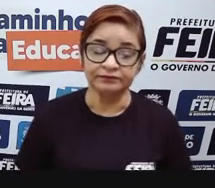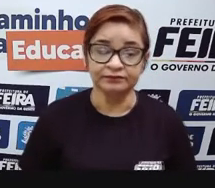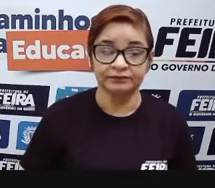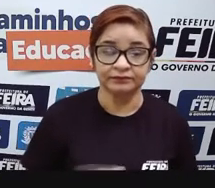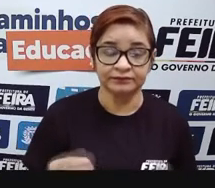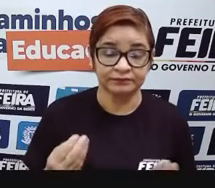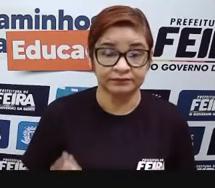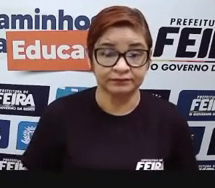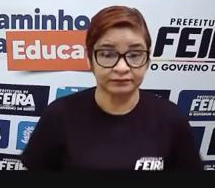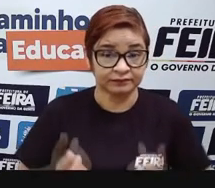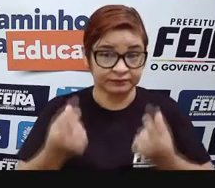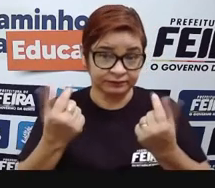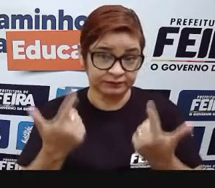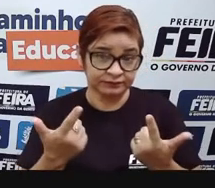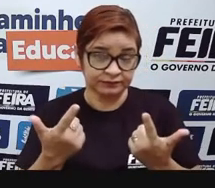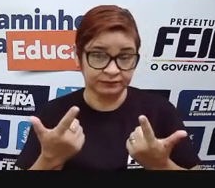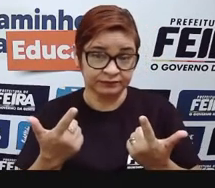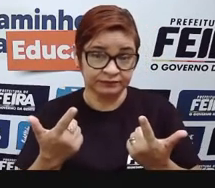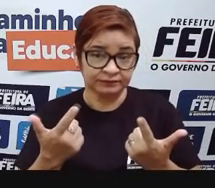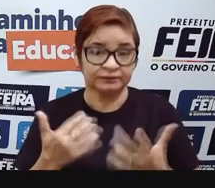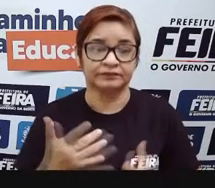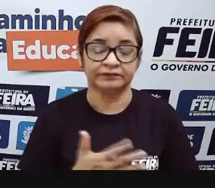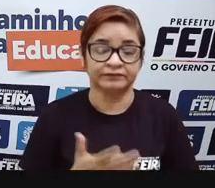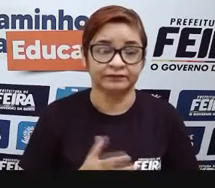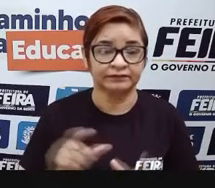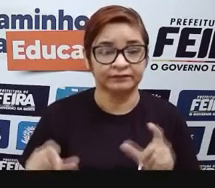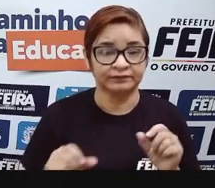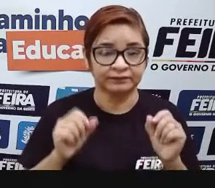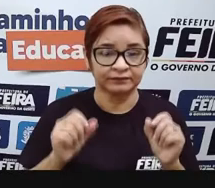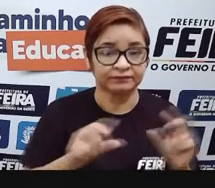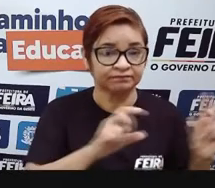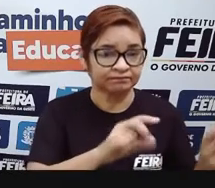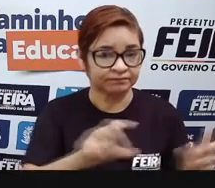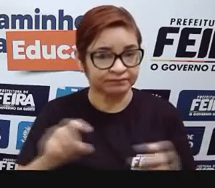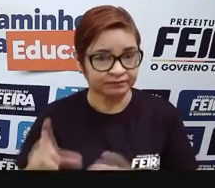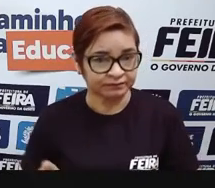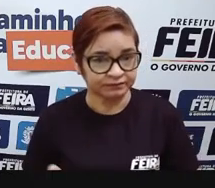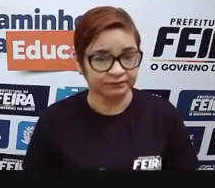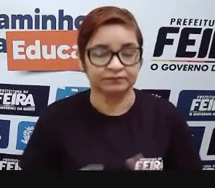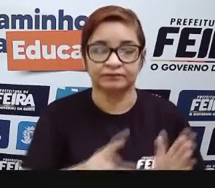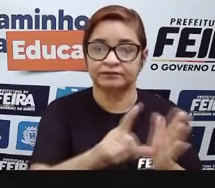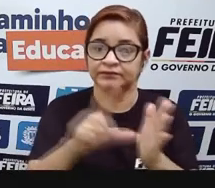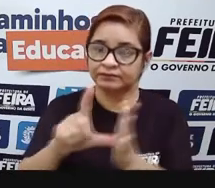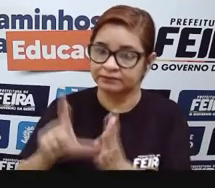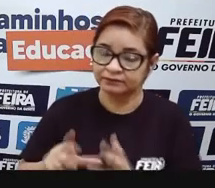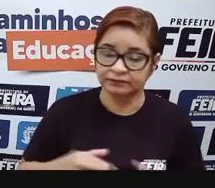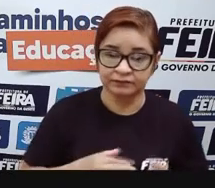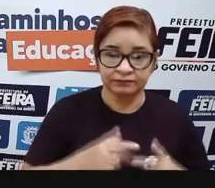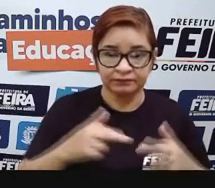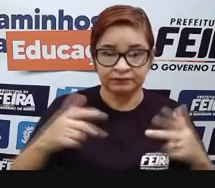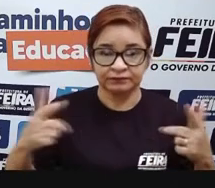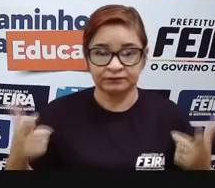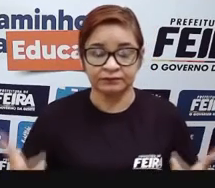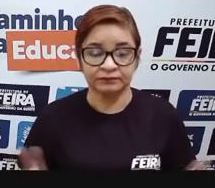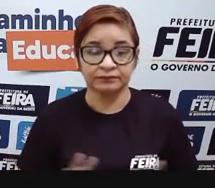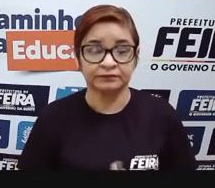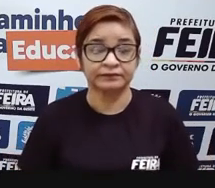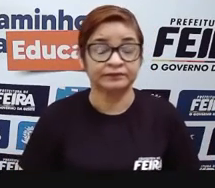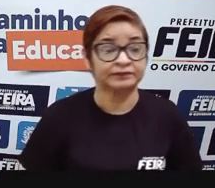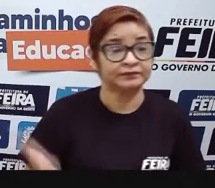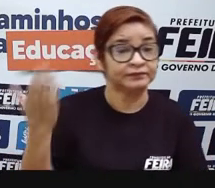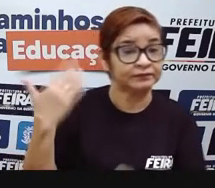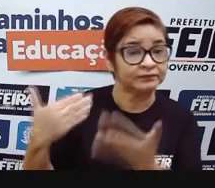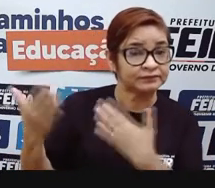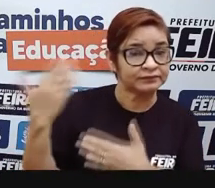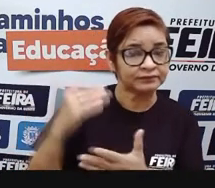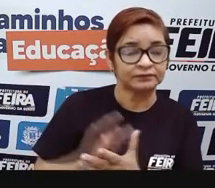né? Da economia da nossa cidade, ela está prioritariamente com o comércio. Mas, a aula passada, nós também